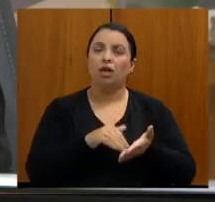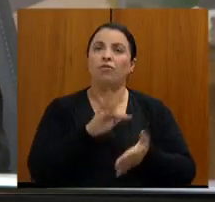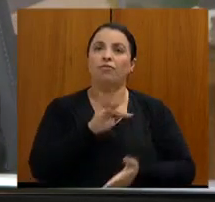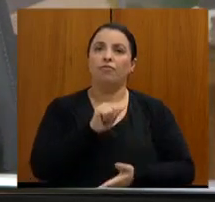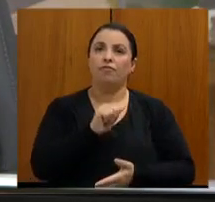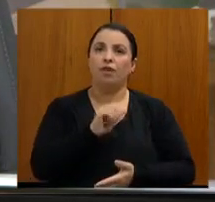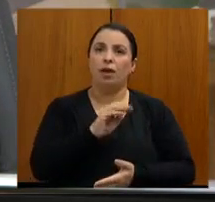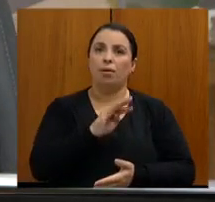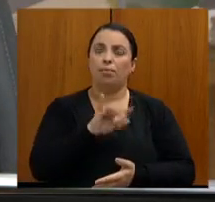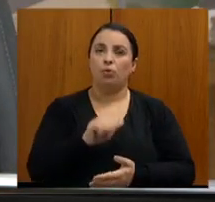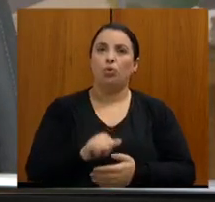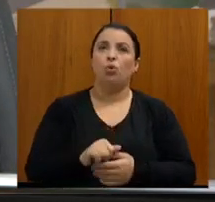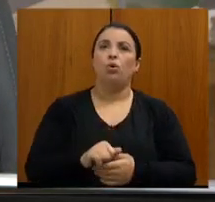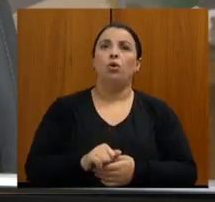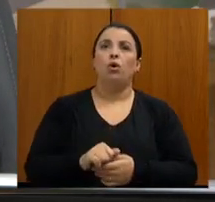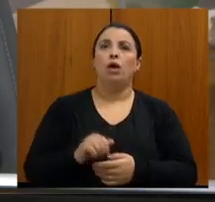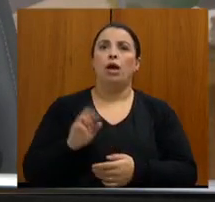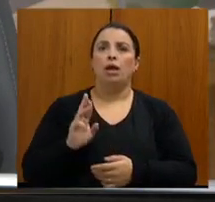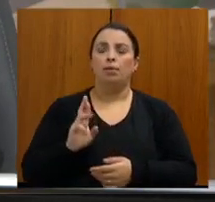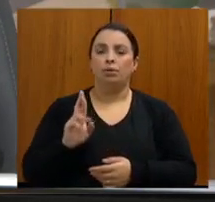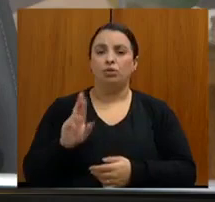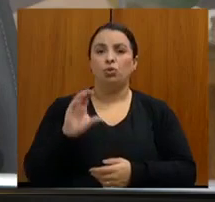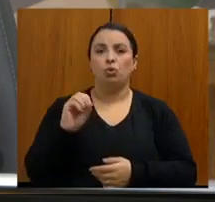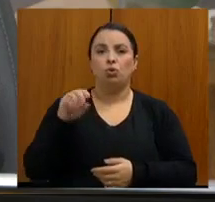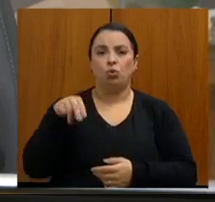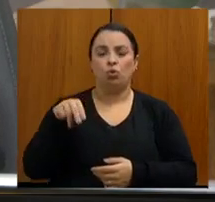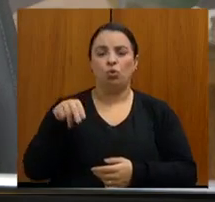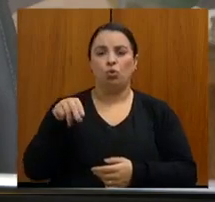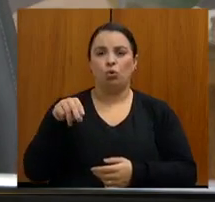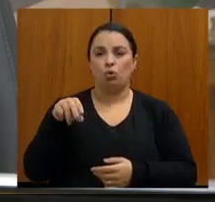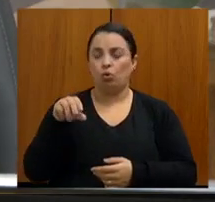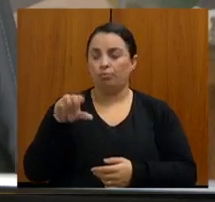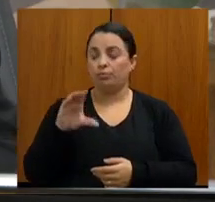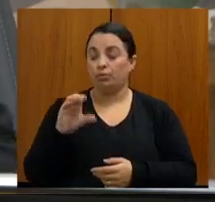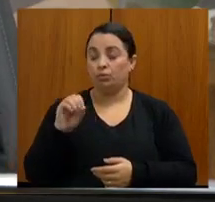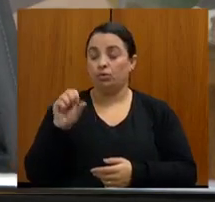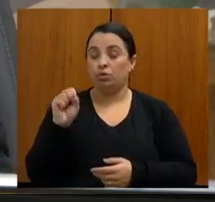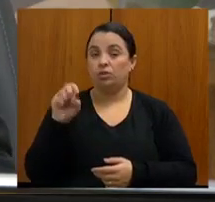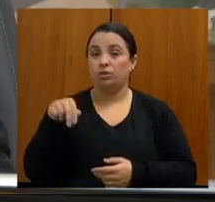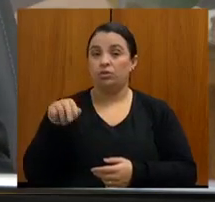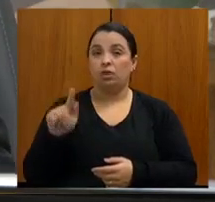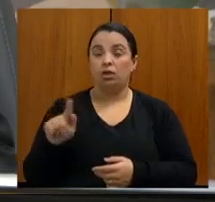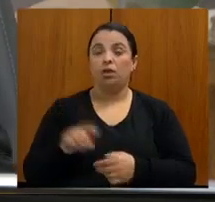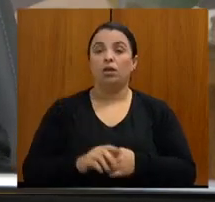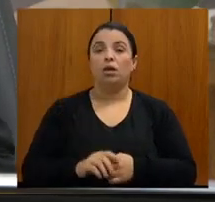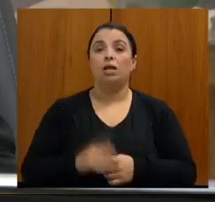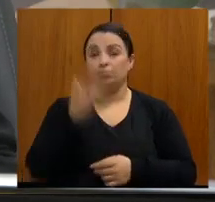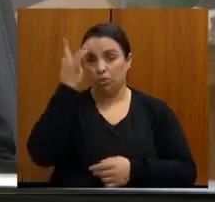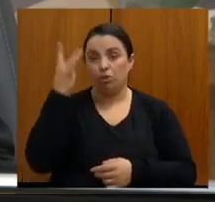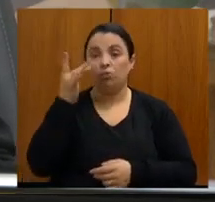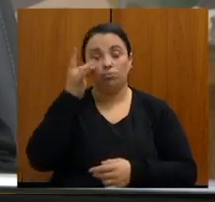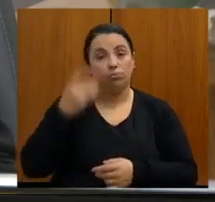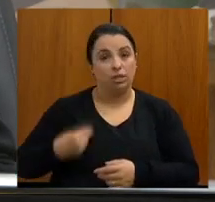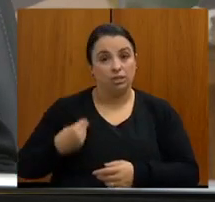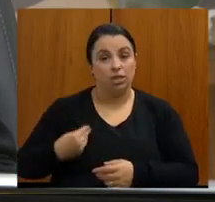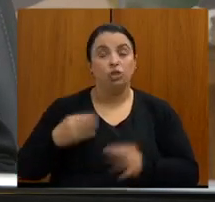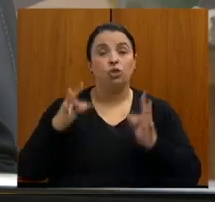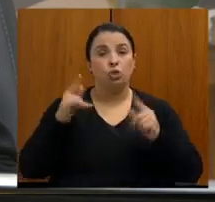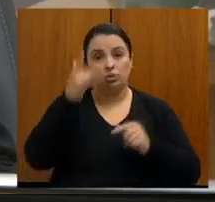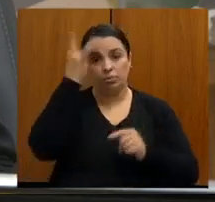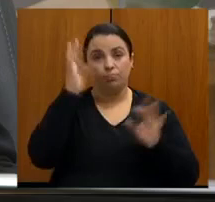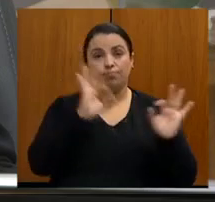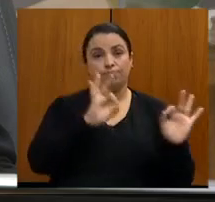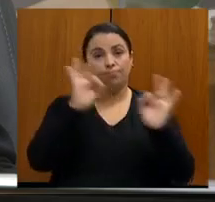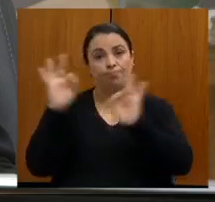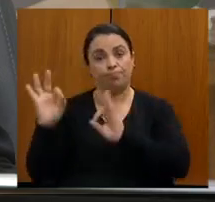representação do Cosência, todos os presentes aqui e que nos assistem também virtualmente. destacar